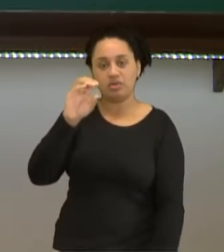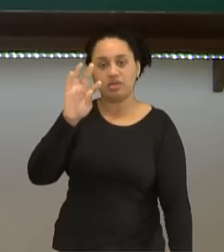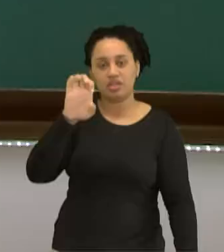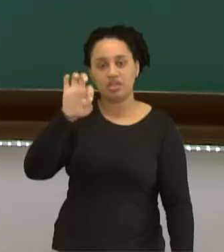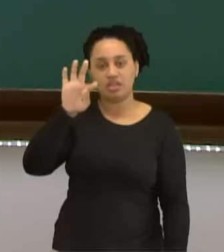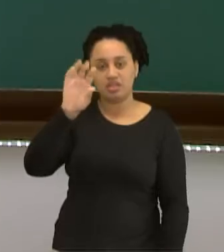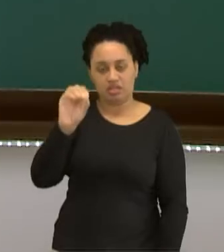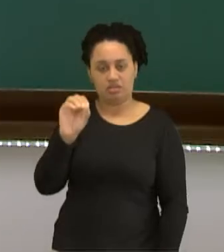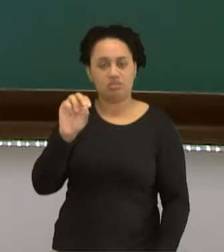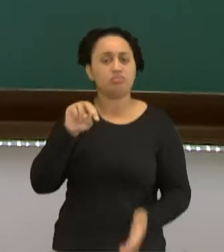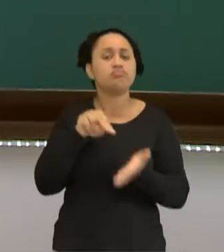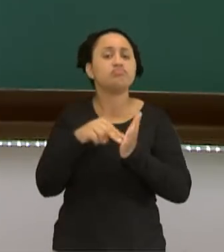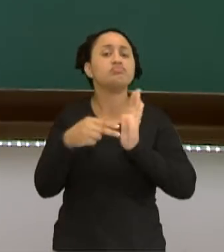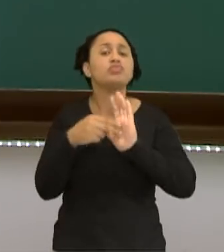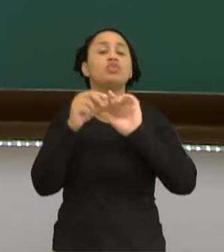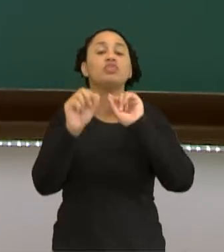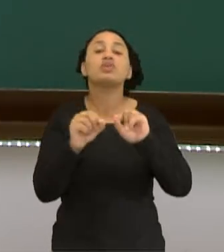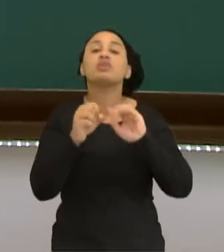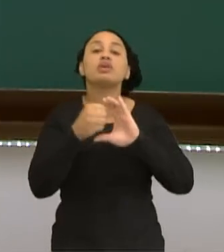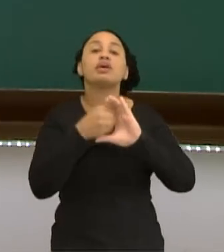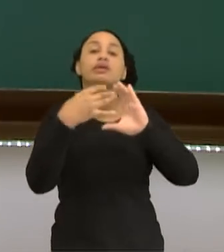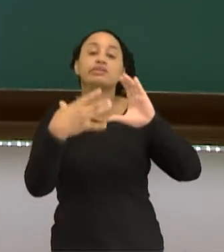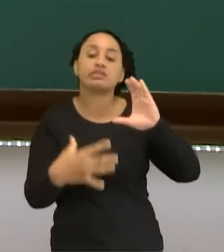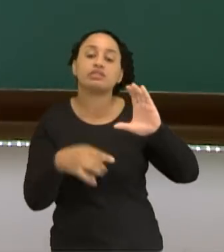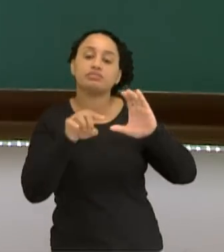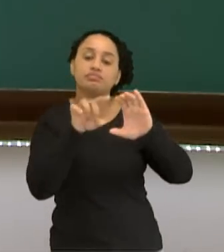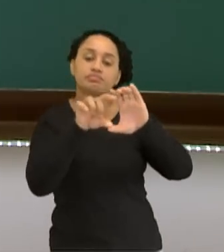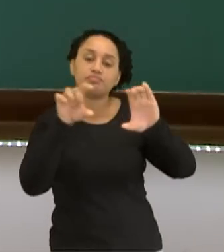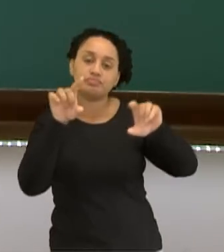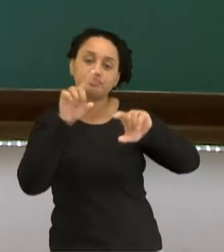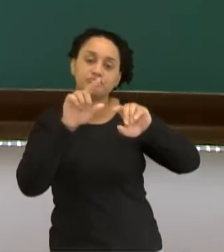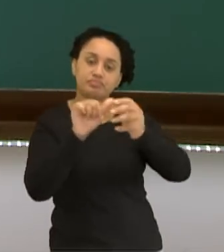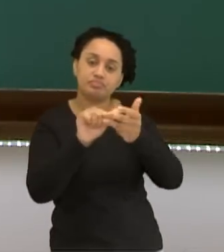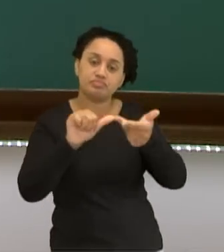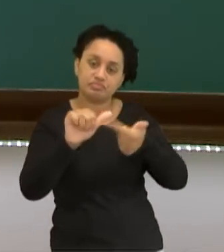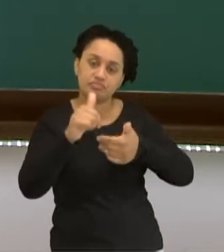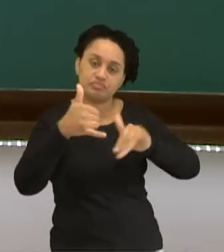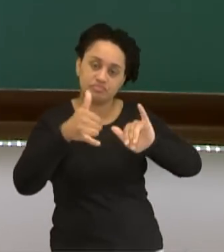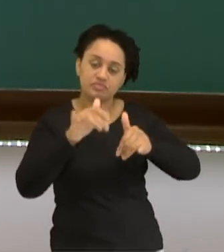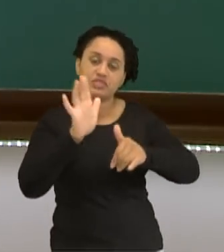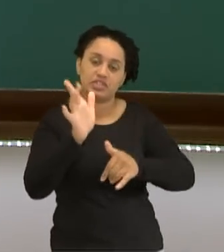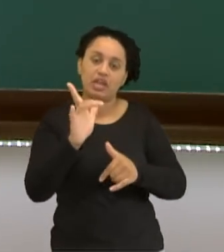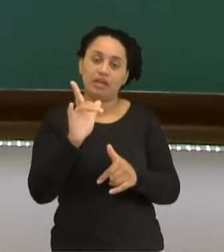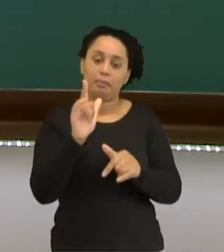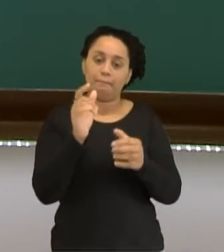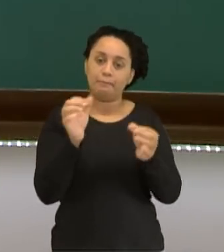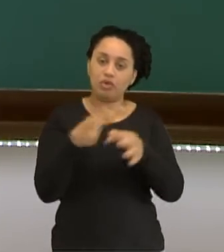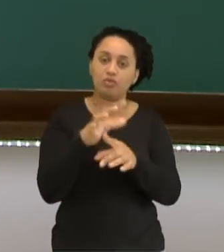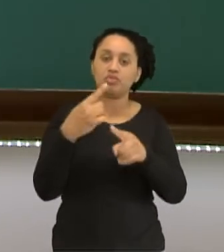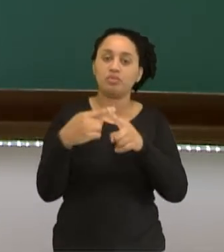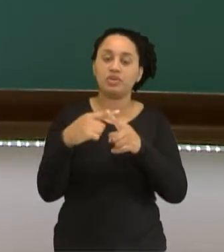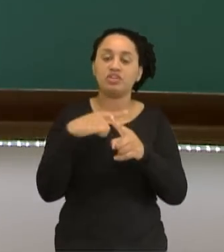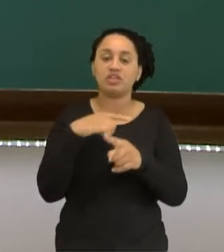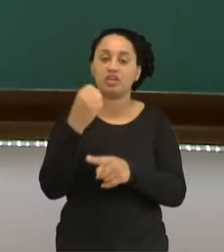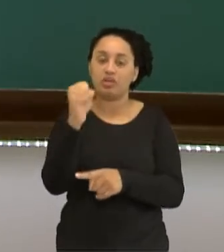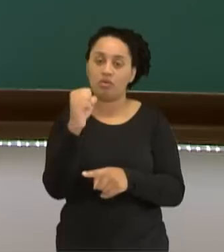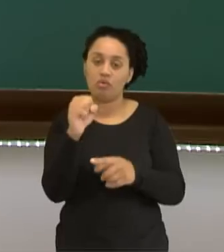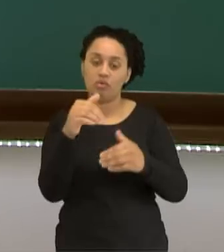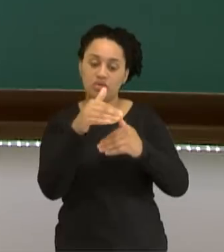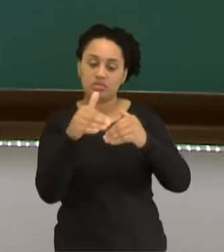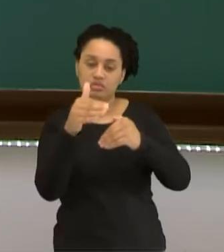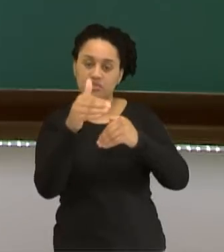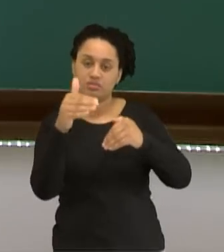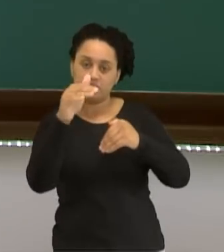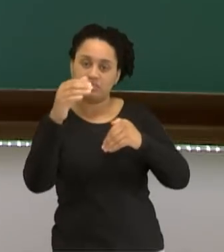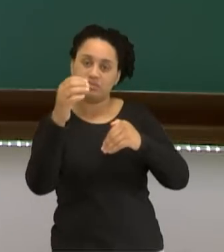Que é caracterizar um elemento estável quando ele tem oito elétrons na última camada. Mas nós temos um grupo que já tem